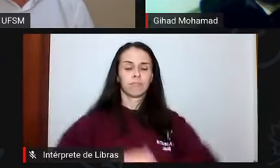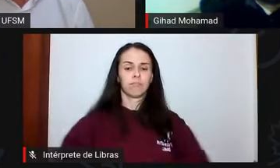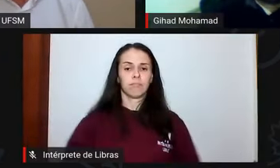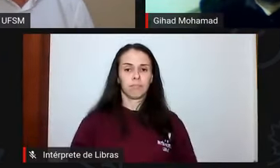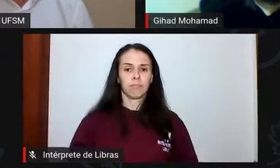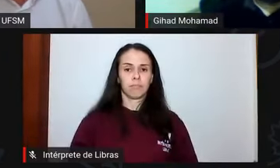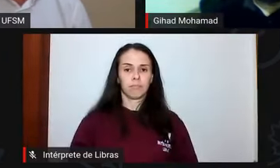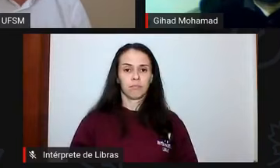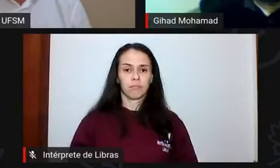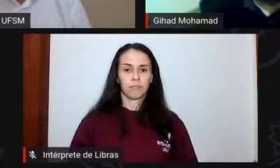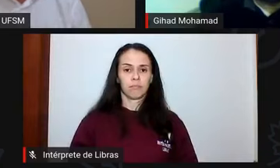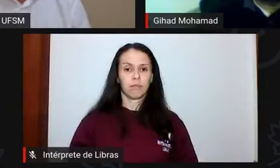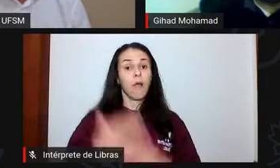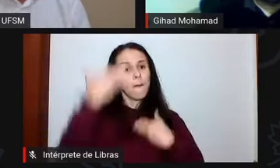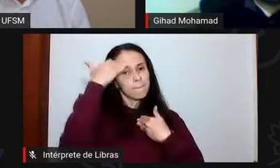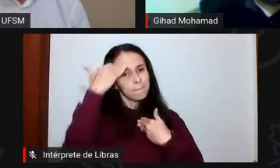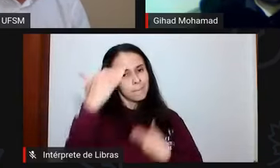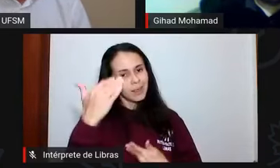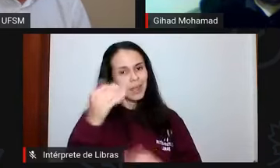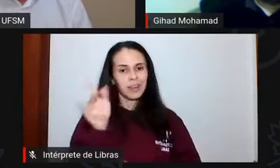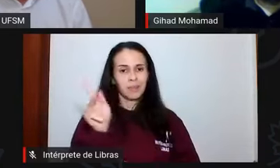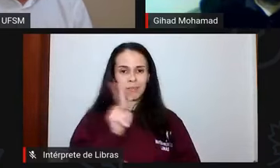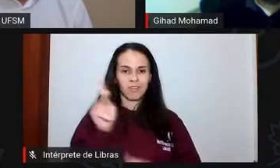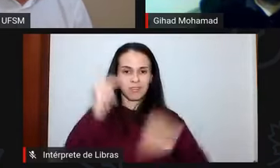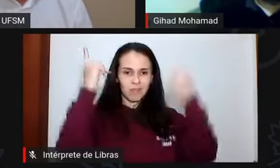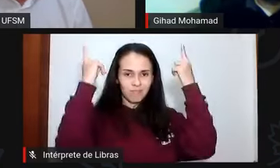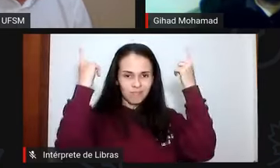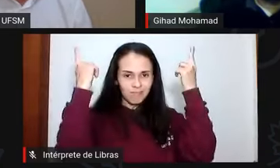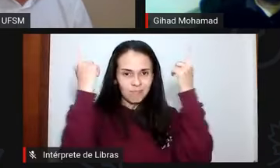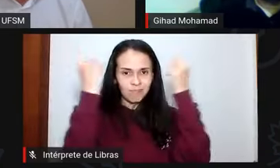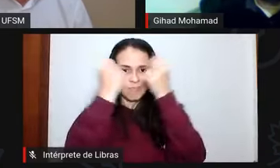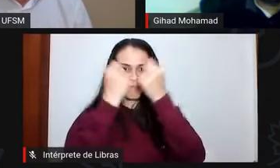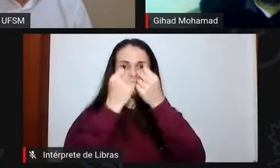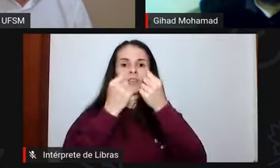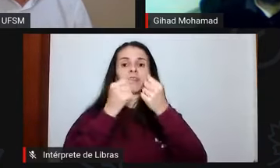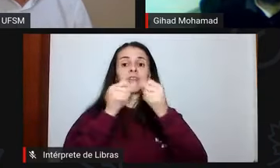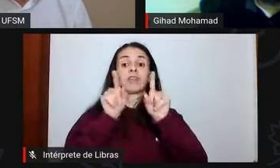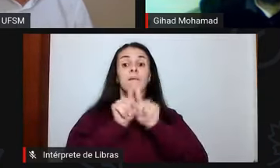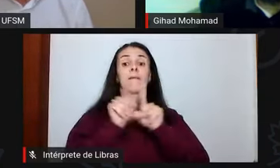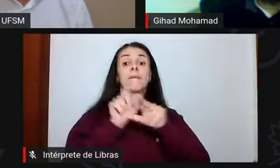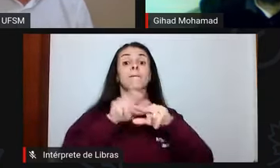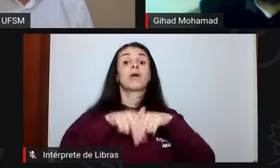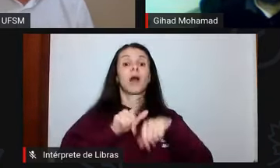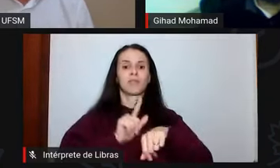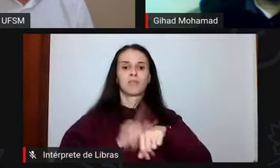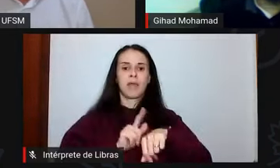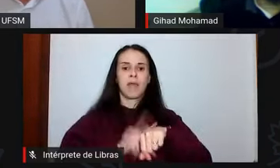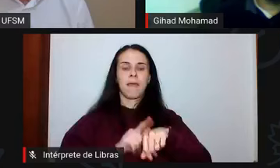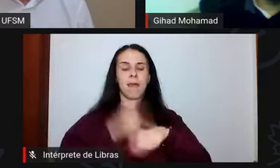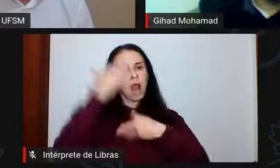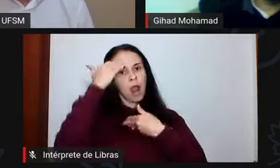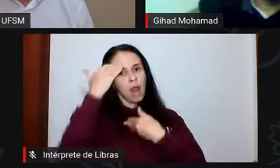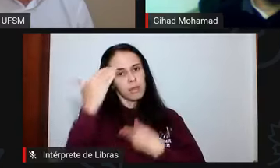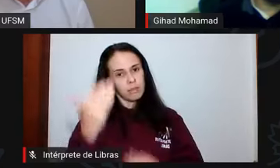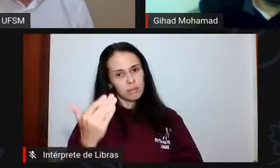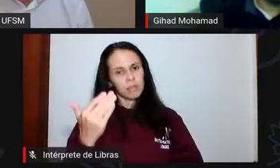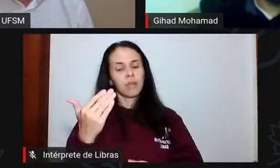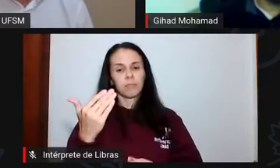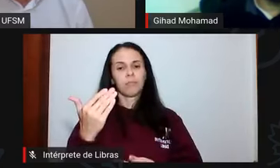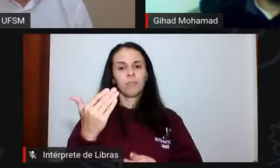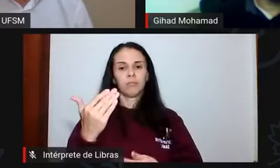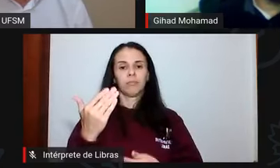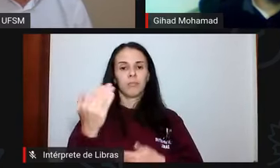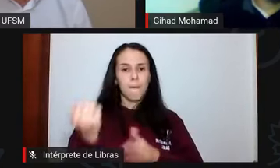Ok, obrigado professor Bruno, obrigado pela disponibilização do tempo, agradecemos muito as suas colocações ao respeito dos